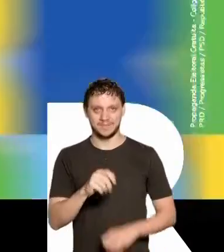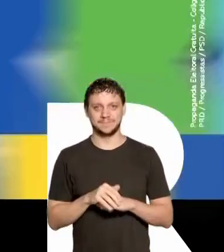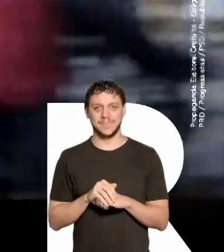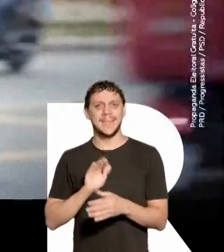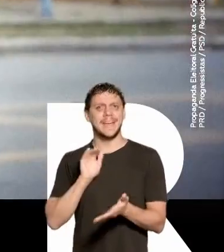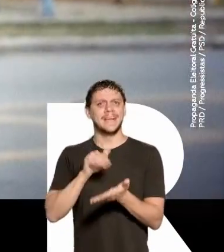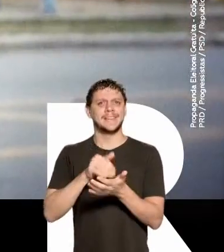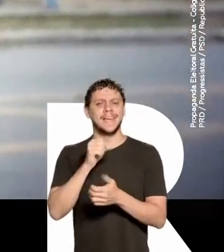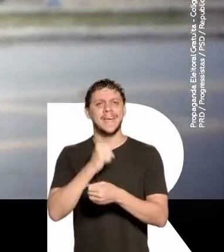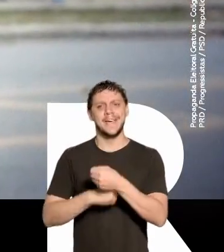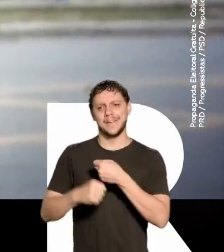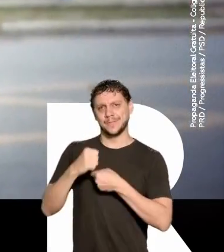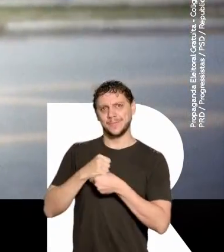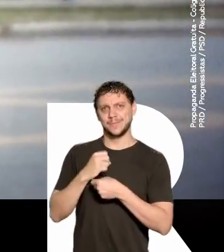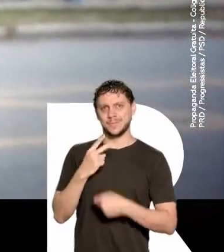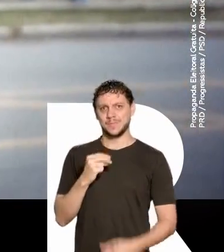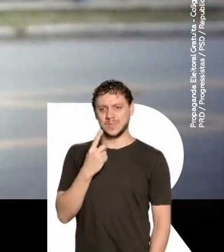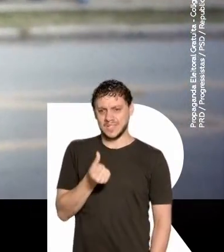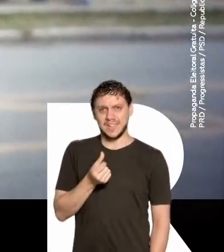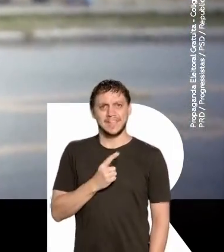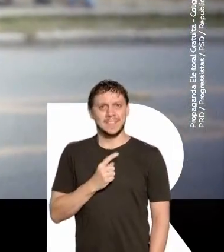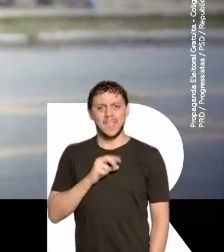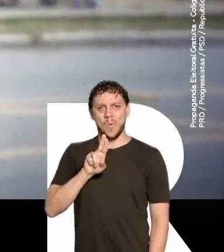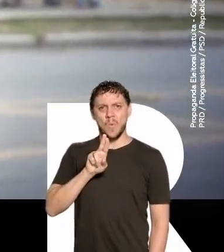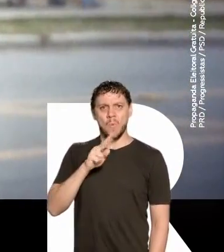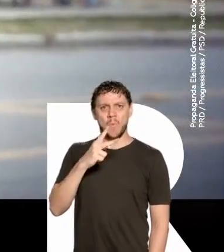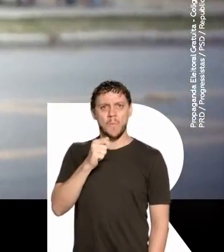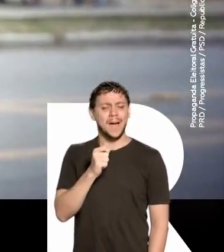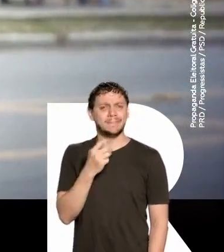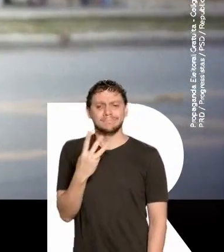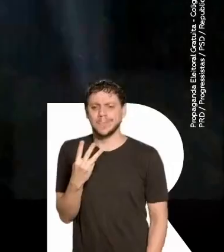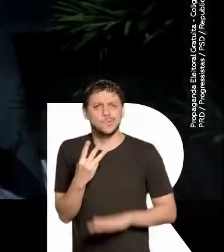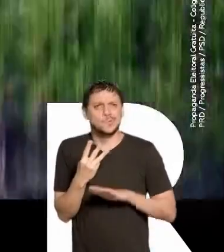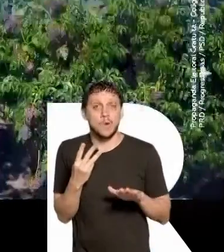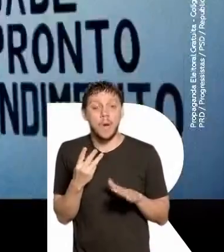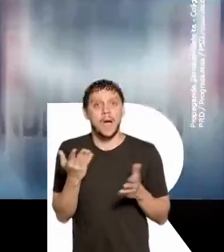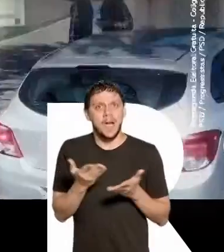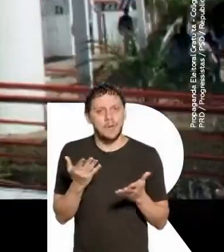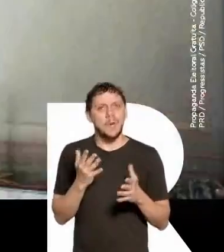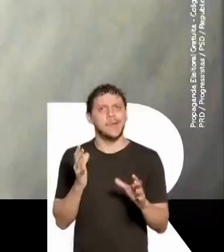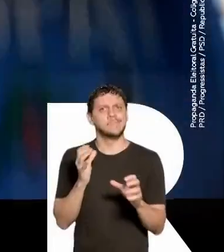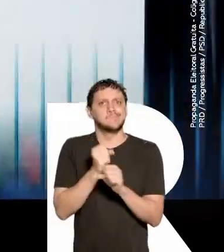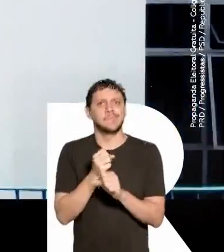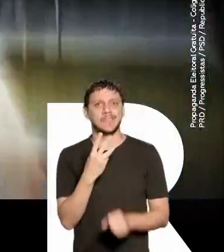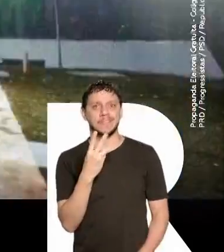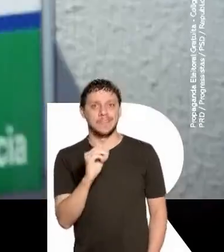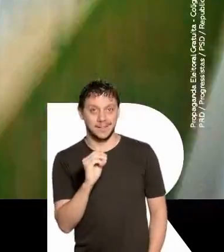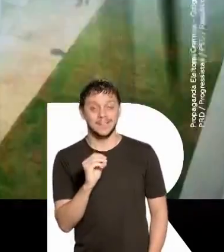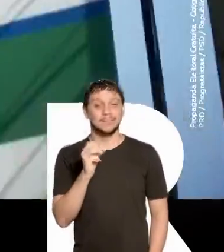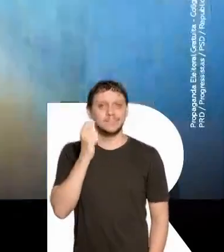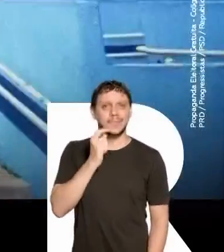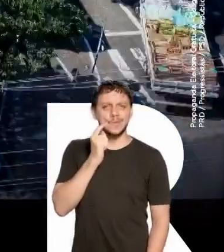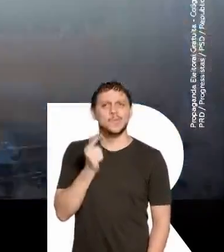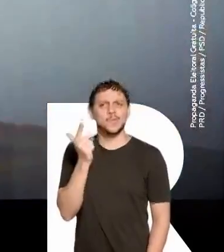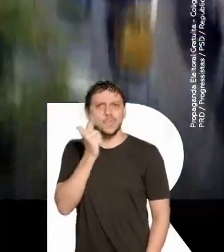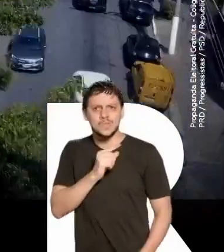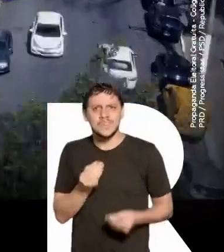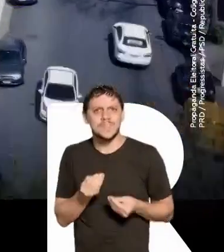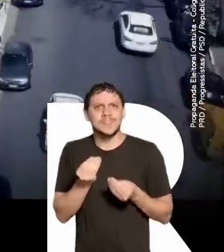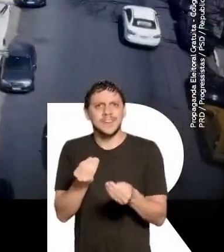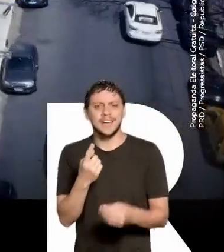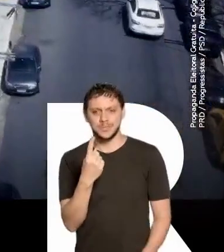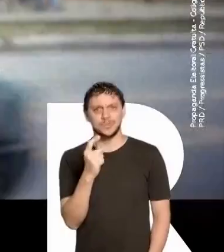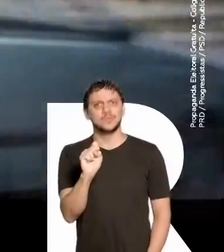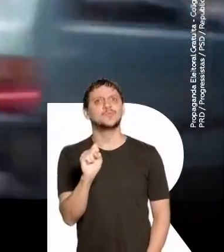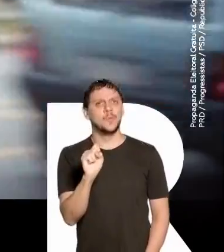Até 2016, São Paulo contava com apenas três UFAs. Hoje, são 30. Só o Ricardo Nunes já entregou